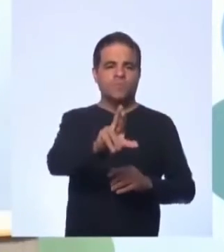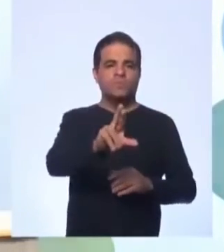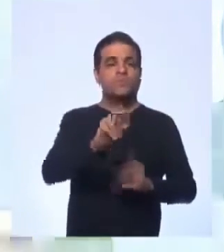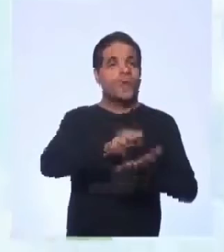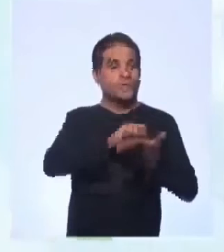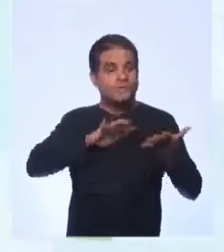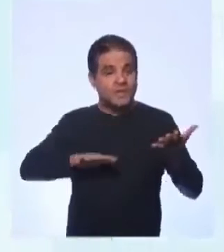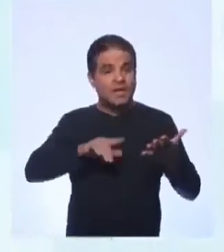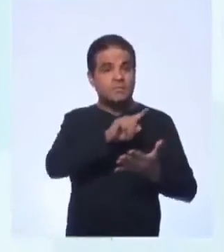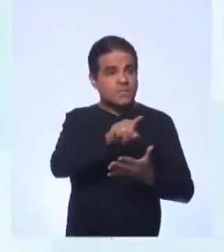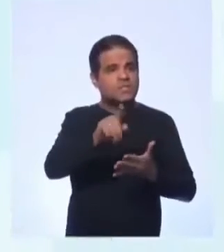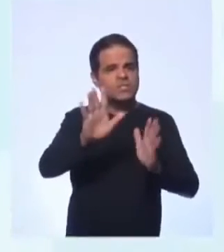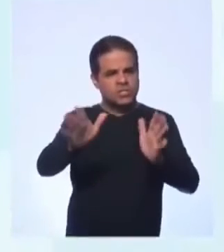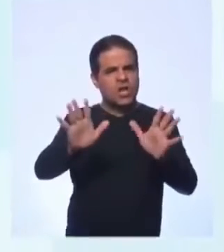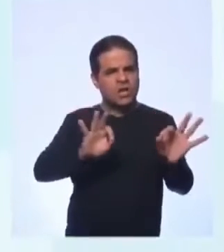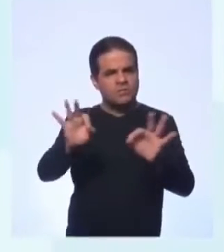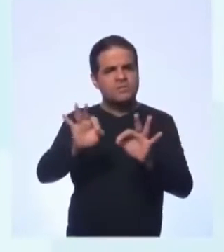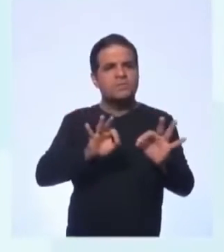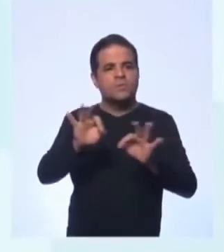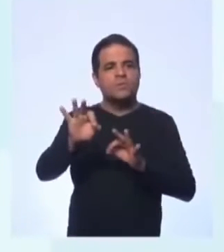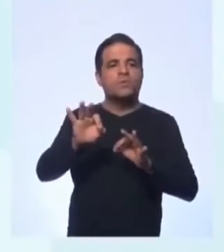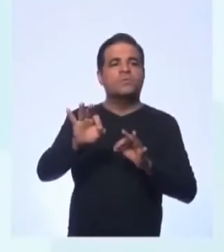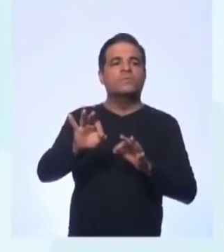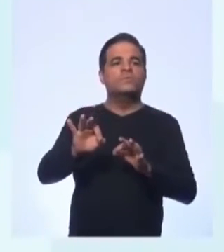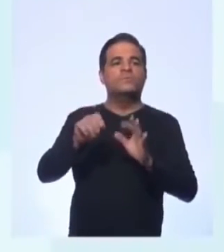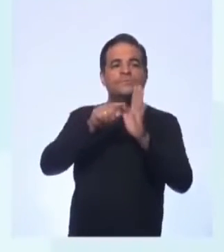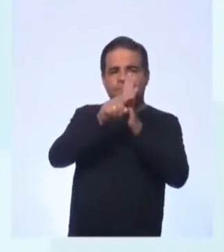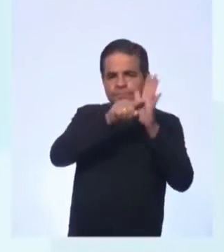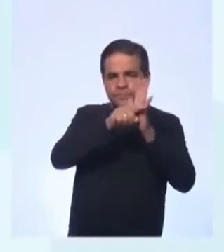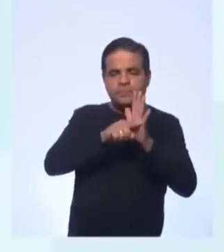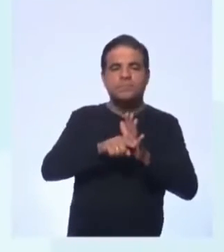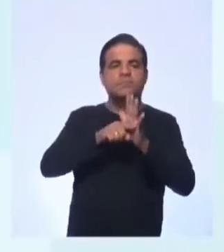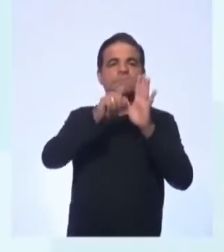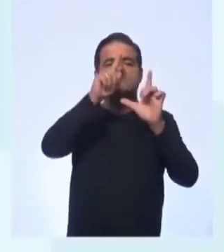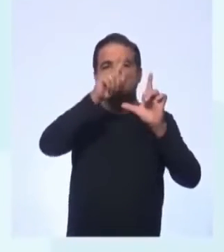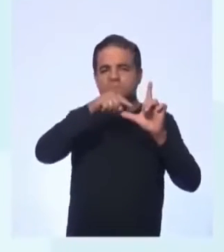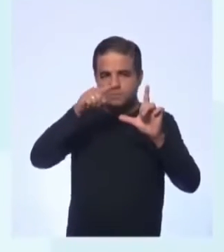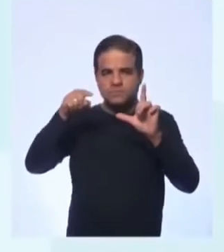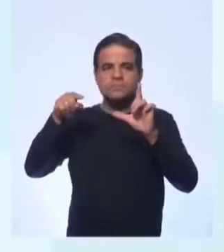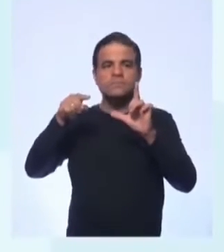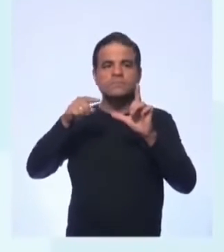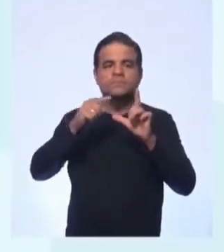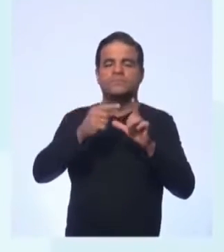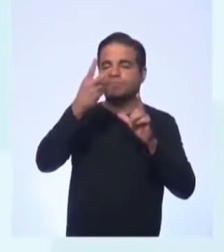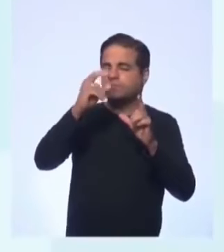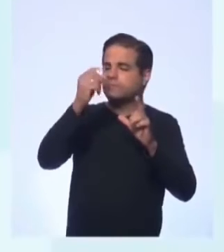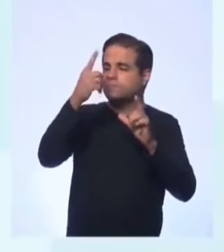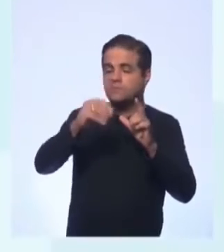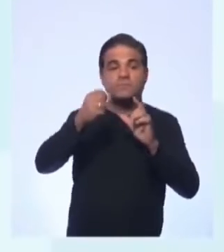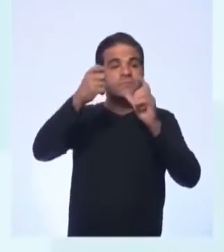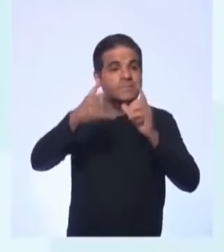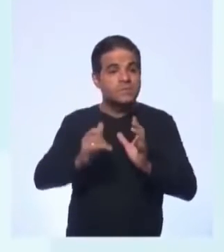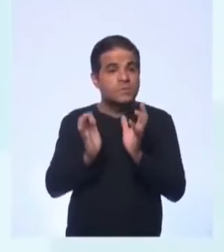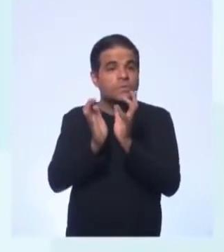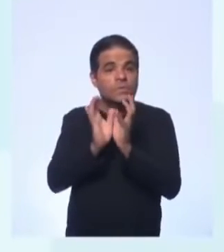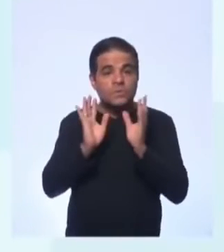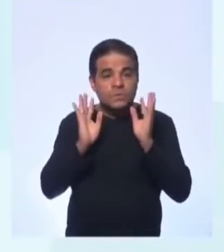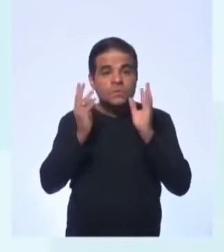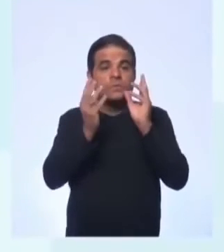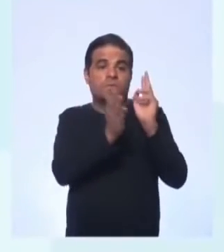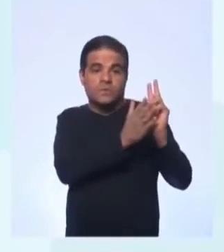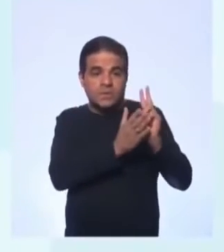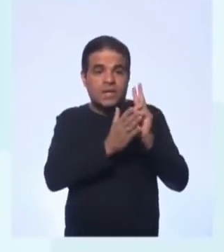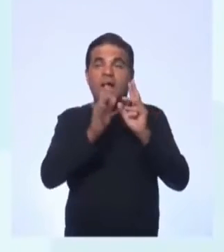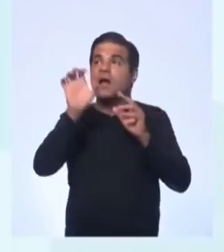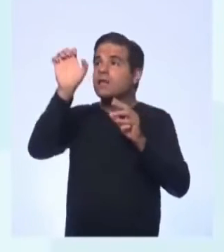atividade que vocês fizeram. Então, no censo demográfico de 2010, falando aí sobre os indígenas, o estado